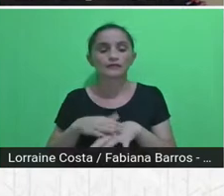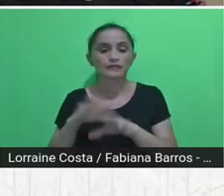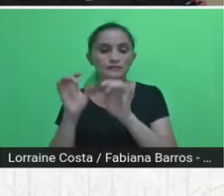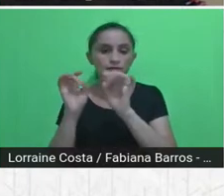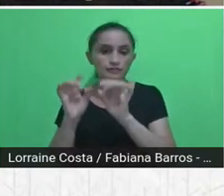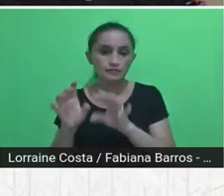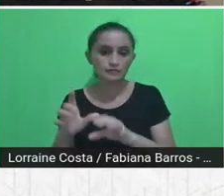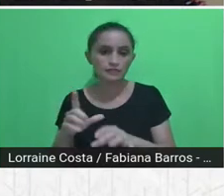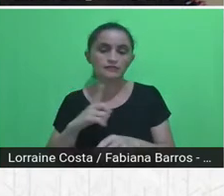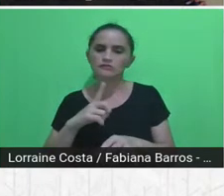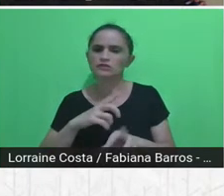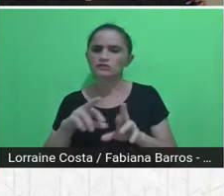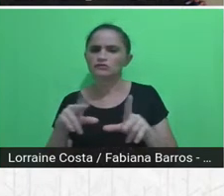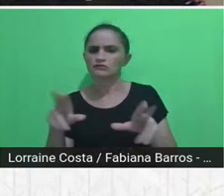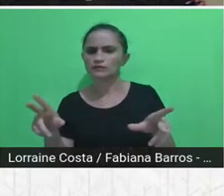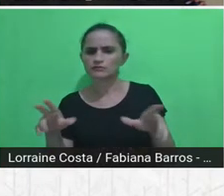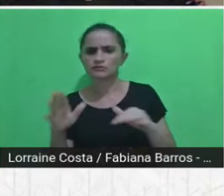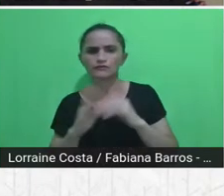favor, Ana.